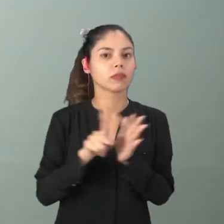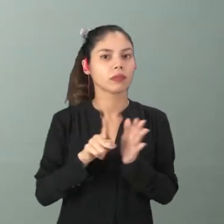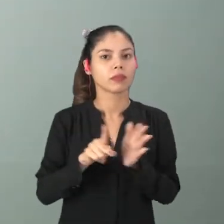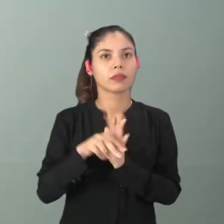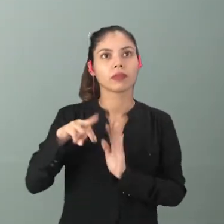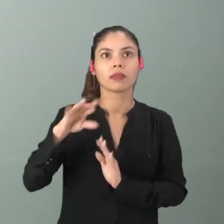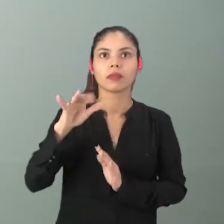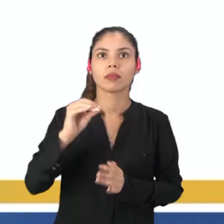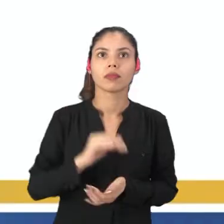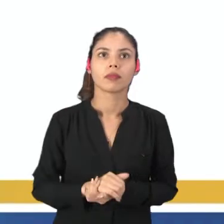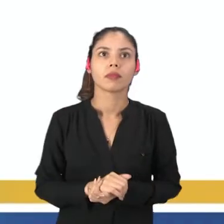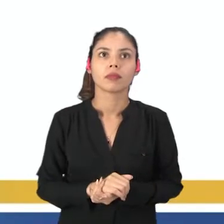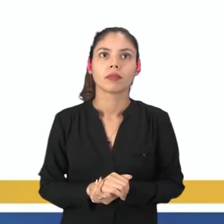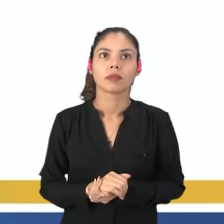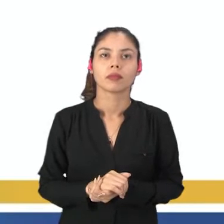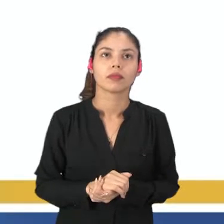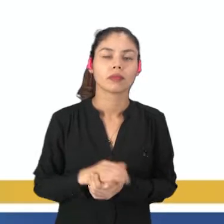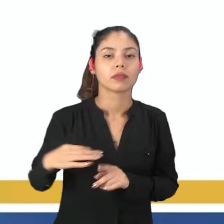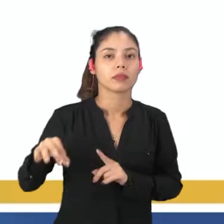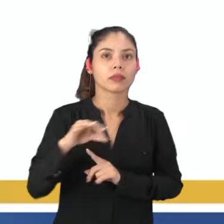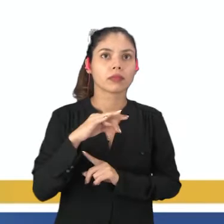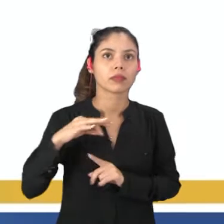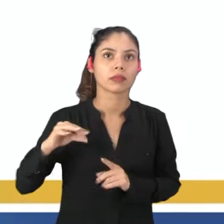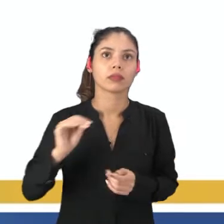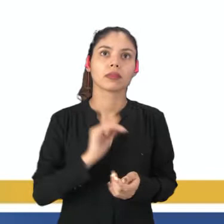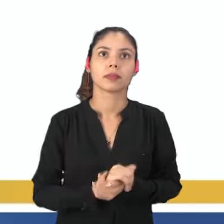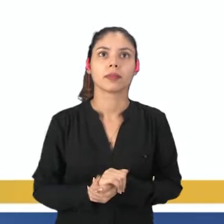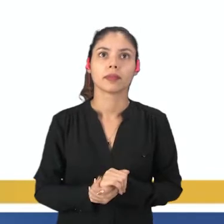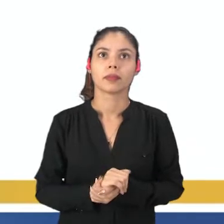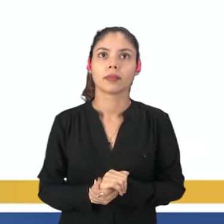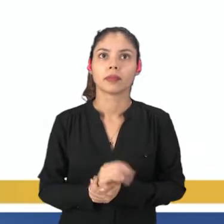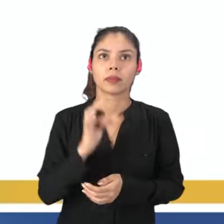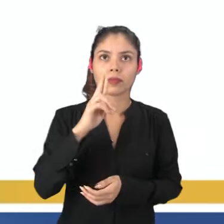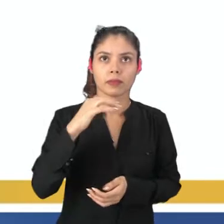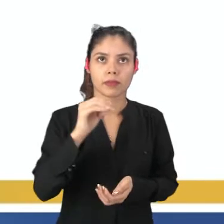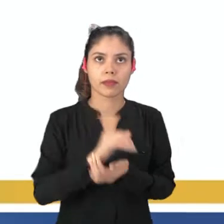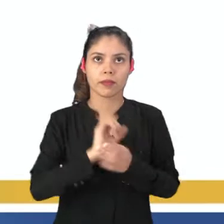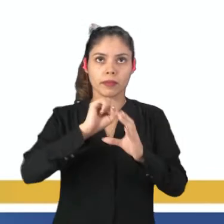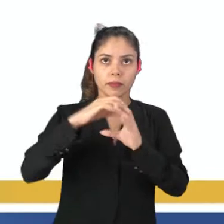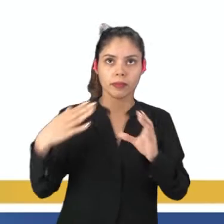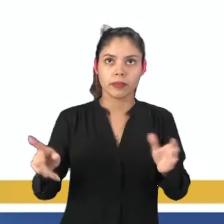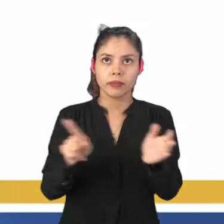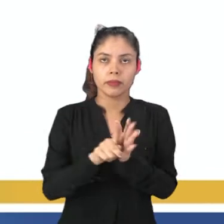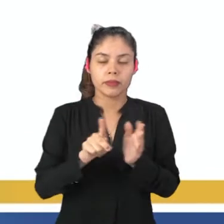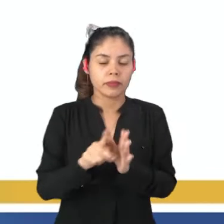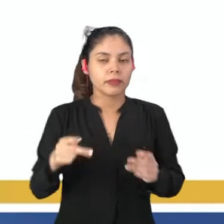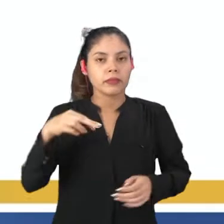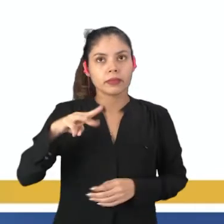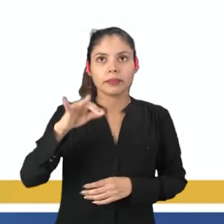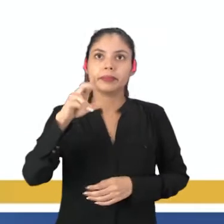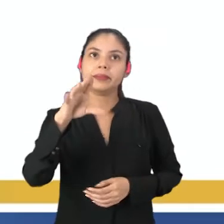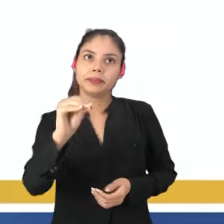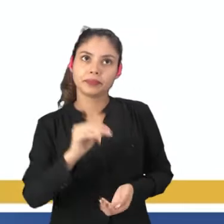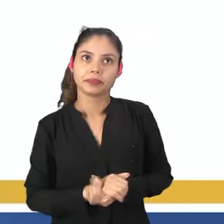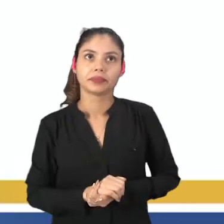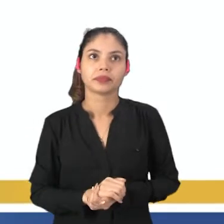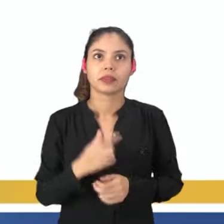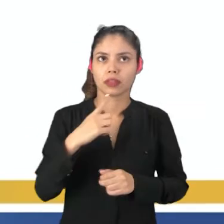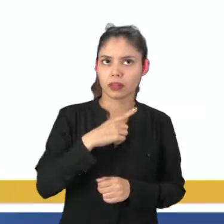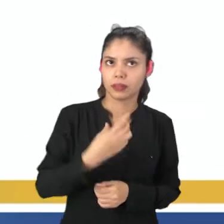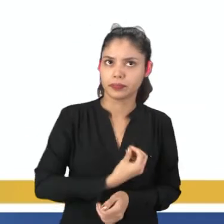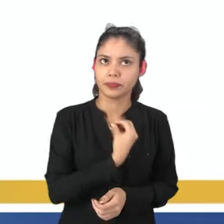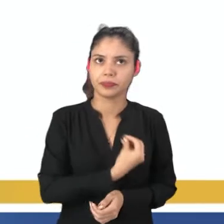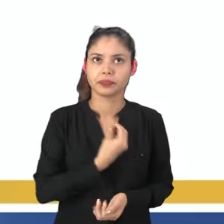maracatu. Vamos lá? A espiritualidade é um traço característico nas manifestações do maracatu,